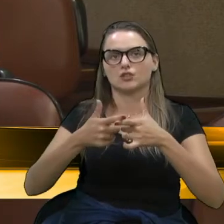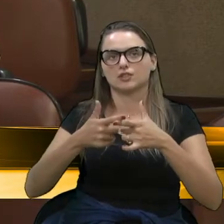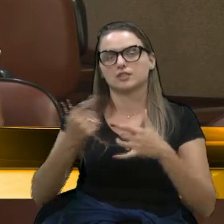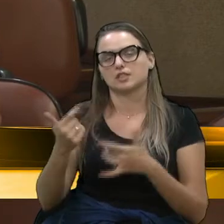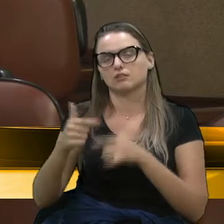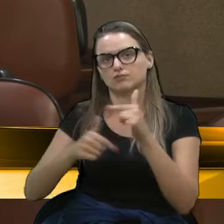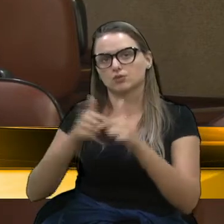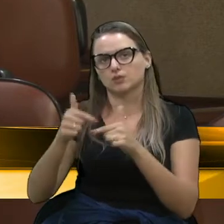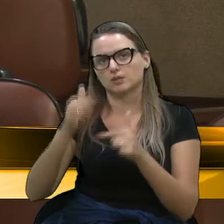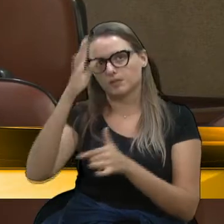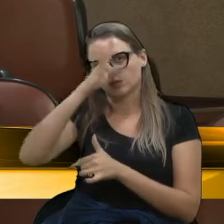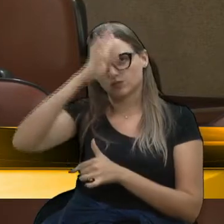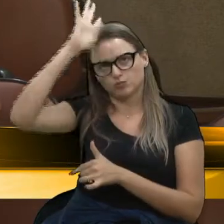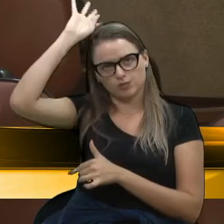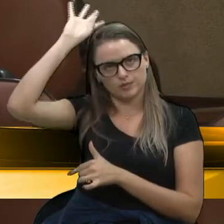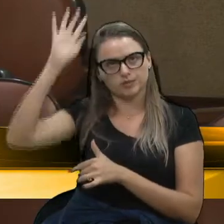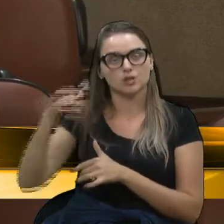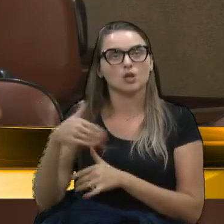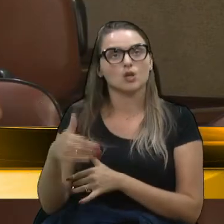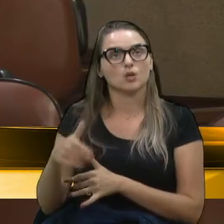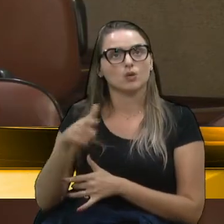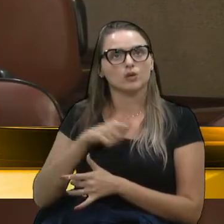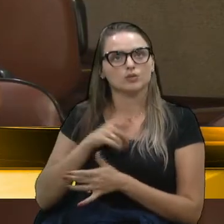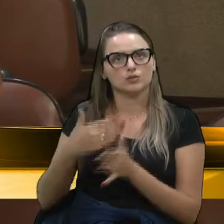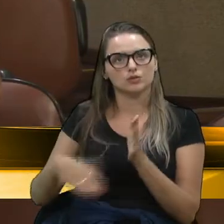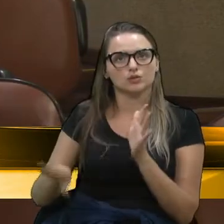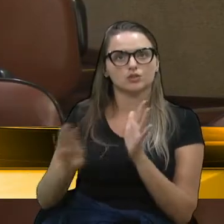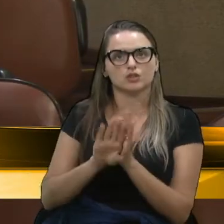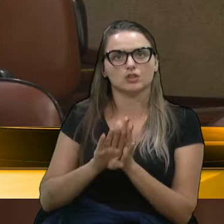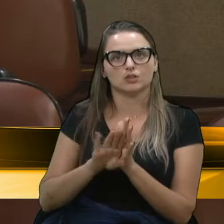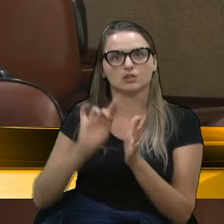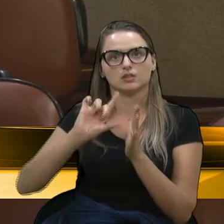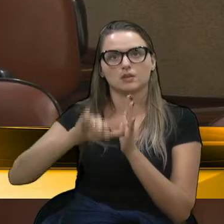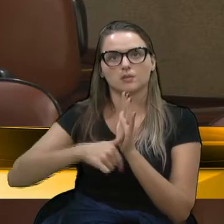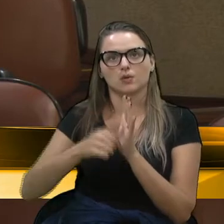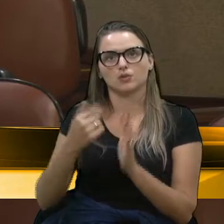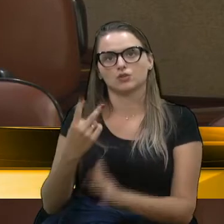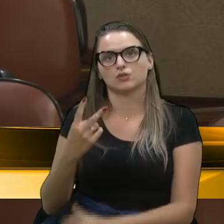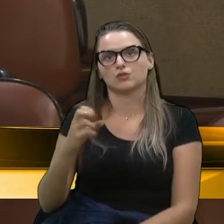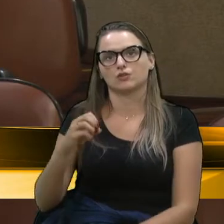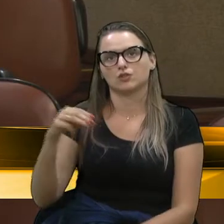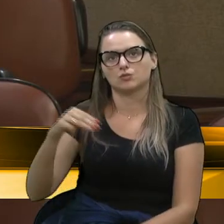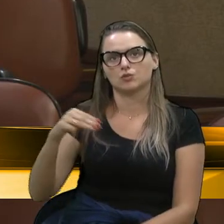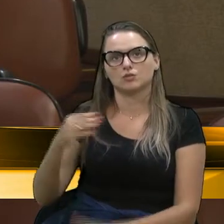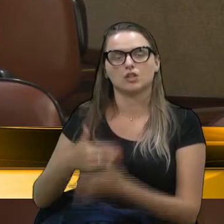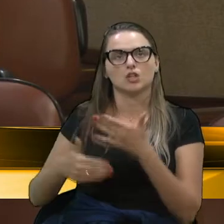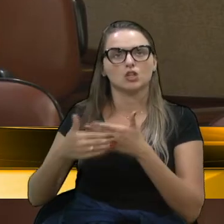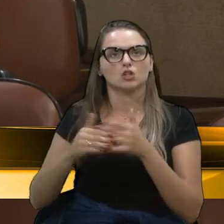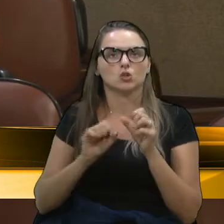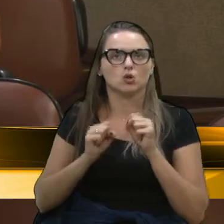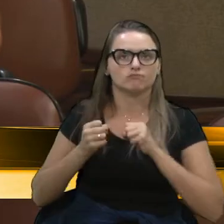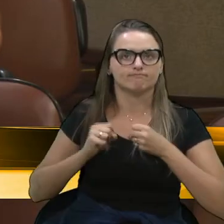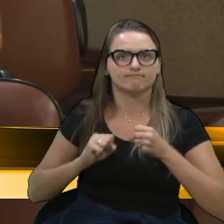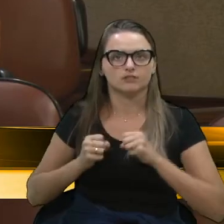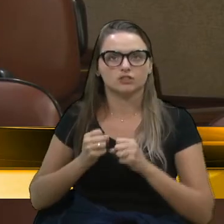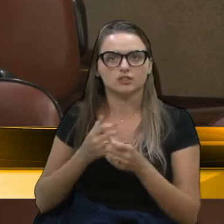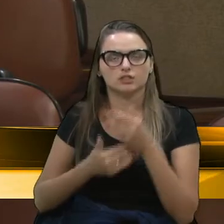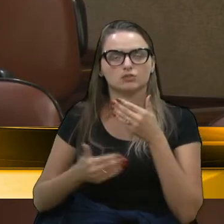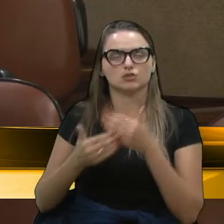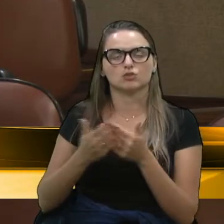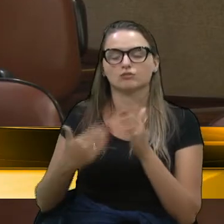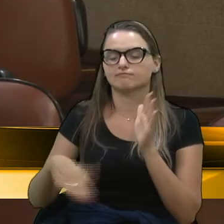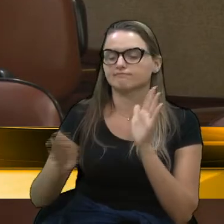trabalho. Quando a gente recebeu os bombeiros, após 20 minutos, a angústia do pessoal, que os bombeiros não vinham, não